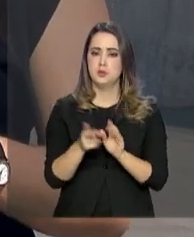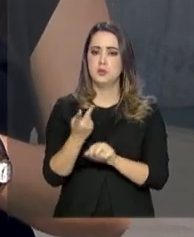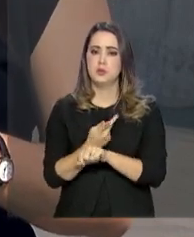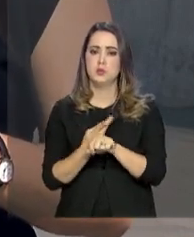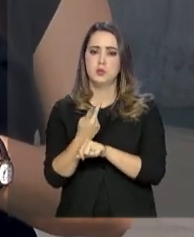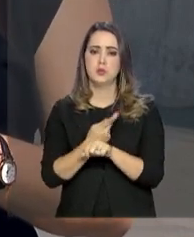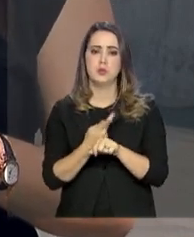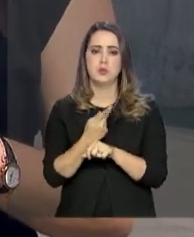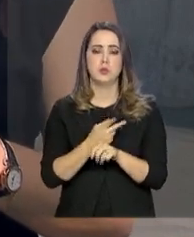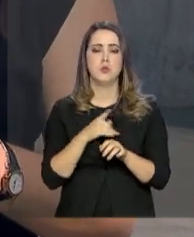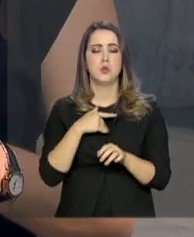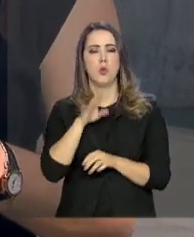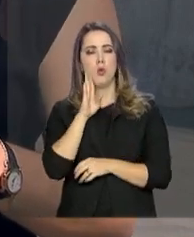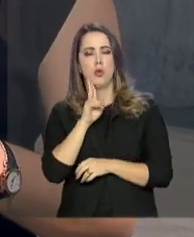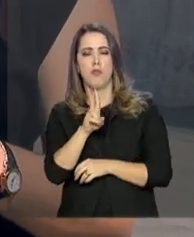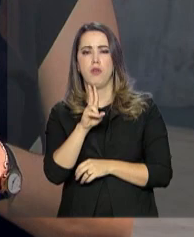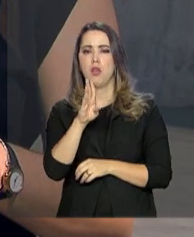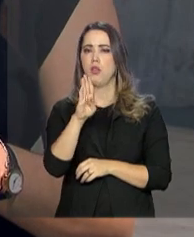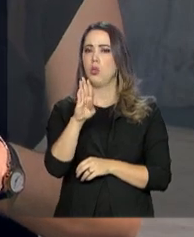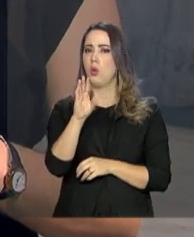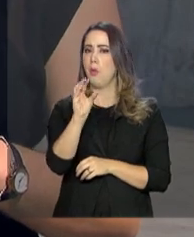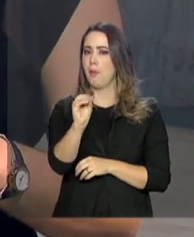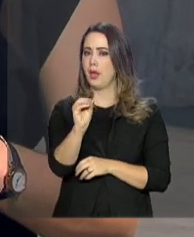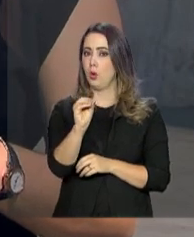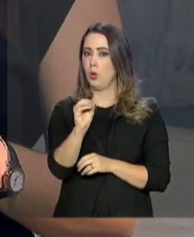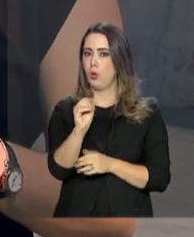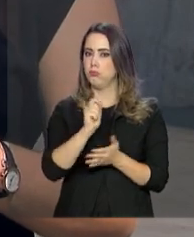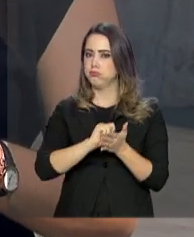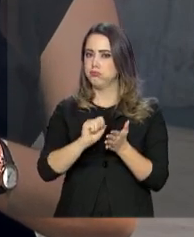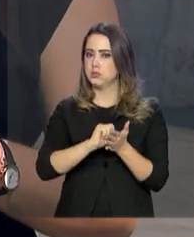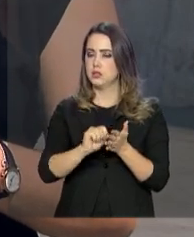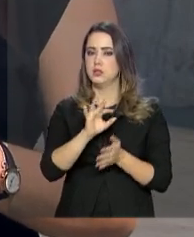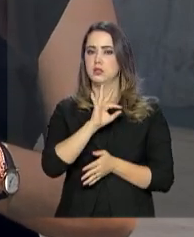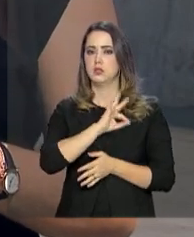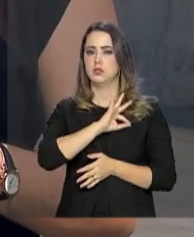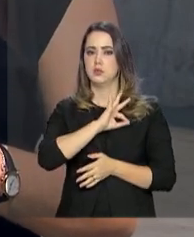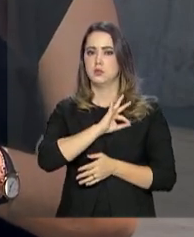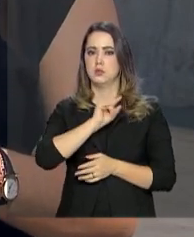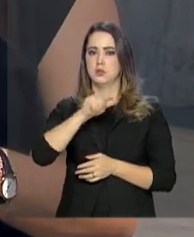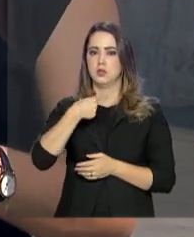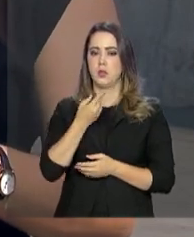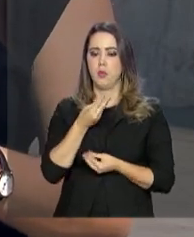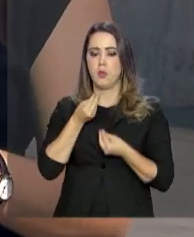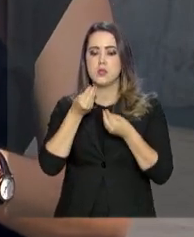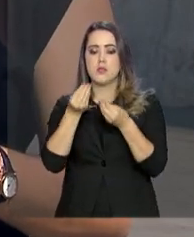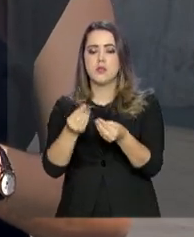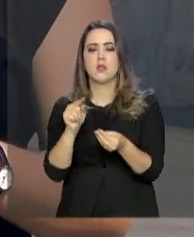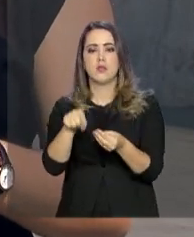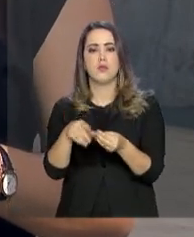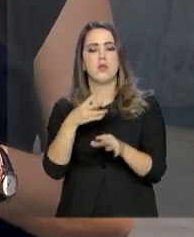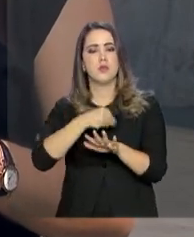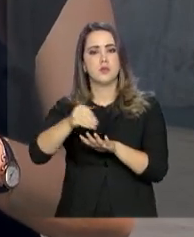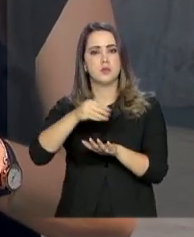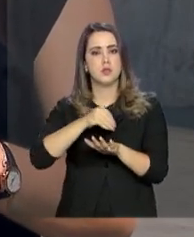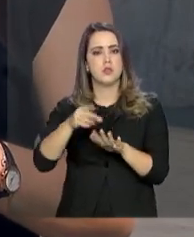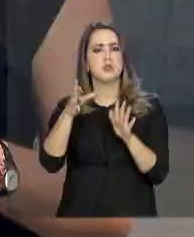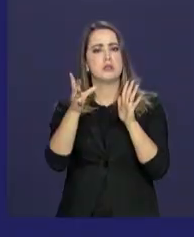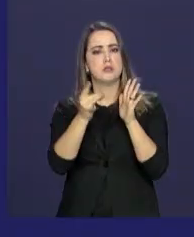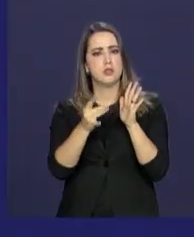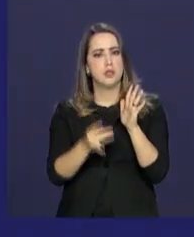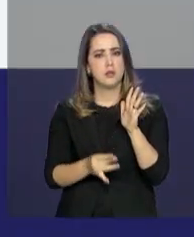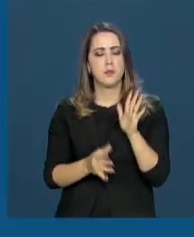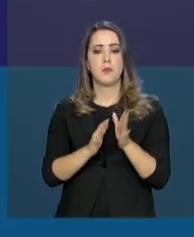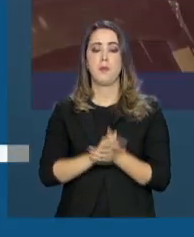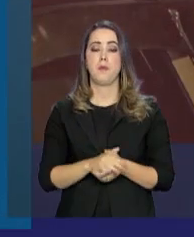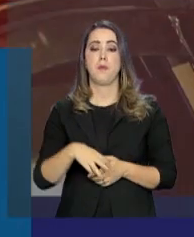os dados nos boletins de ocorrência registrados na Polícia Civil e devolve as informações ao Estado de forma detalhada.